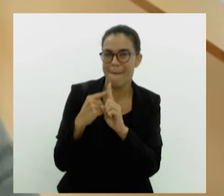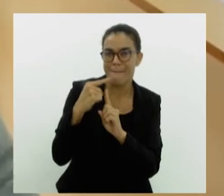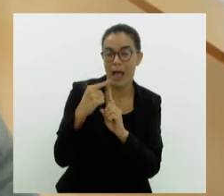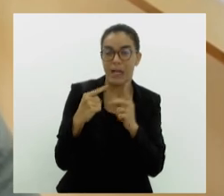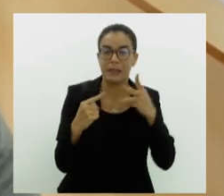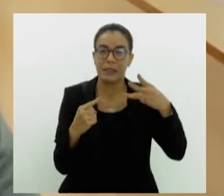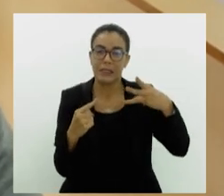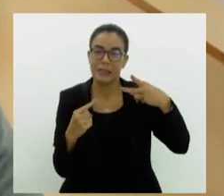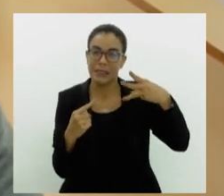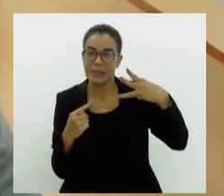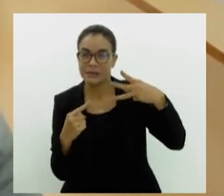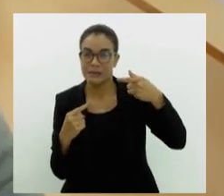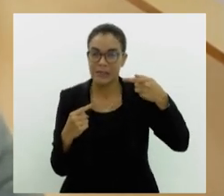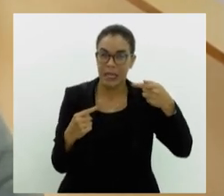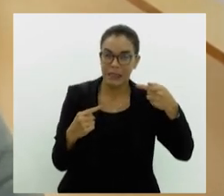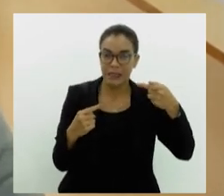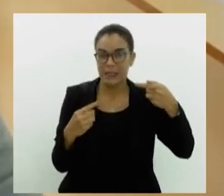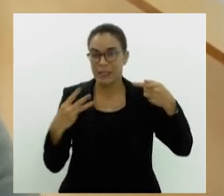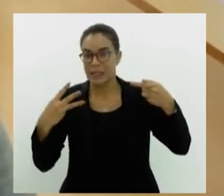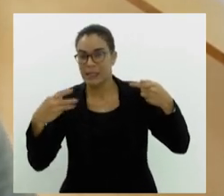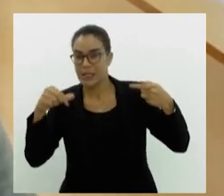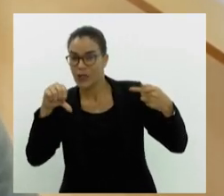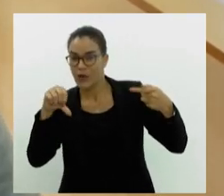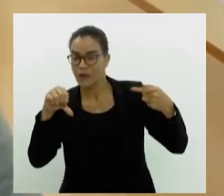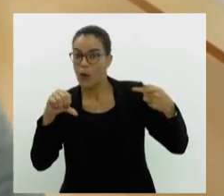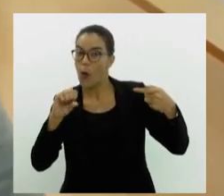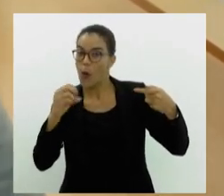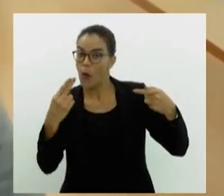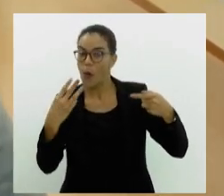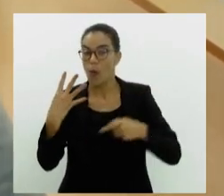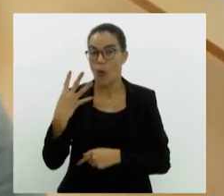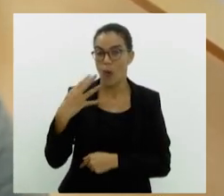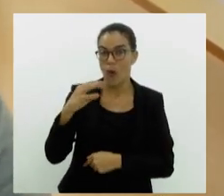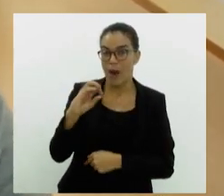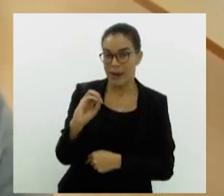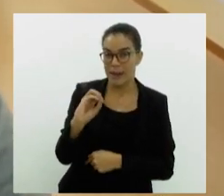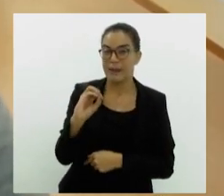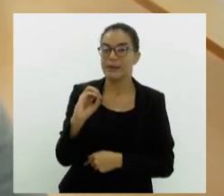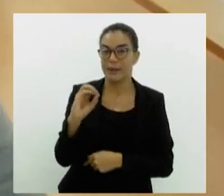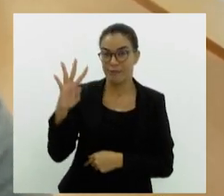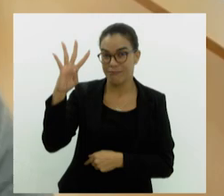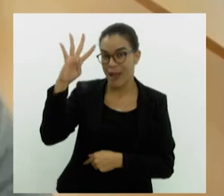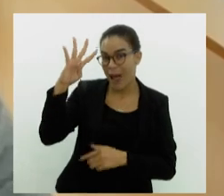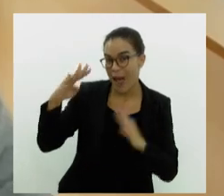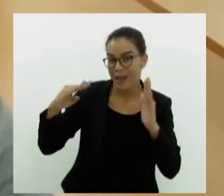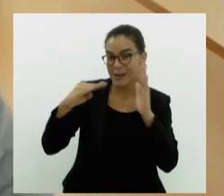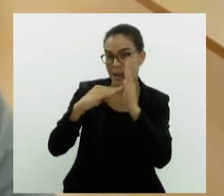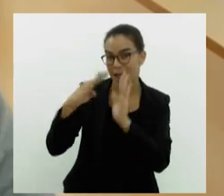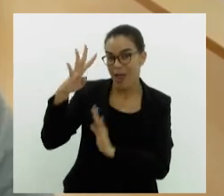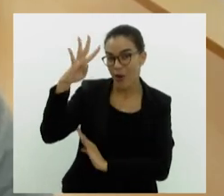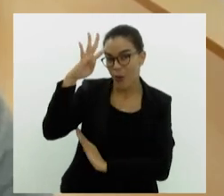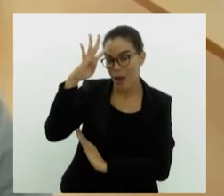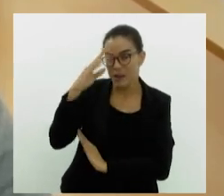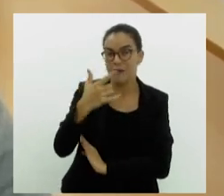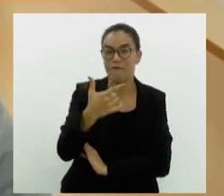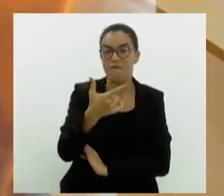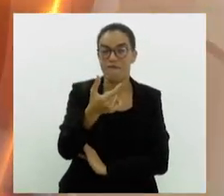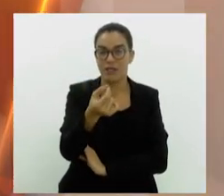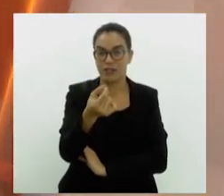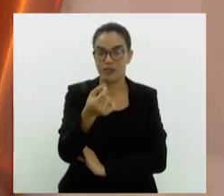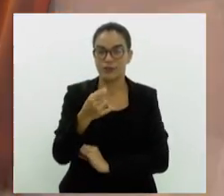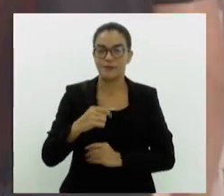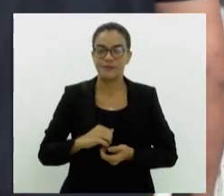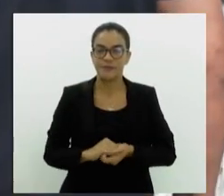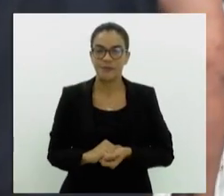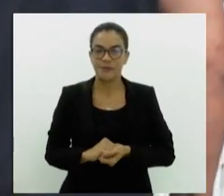37 a 39 graus ou até mesmo 40 para a próxima quarta-feira, dia 20 de março de 2024.